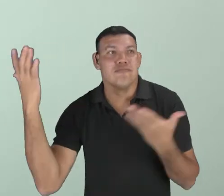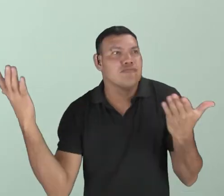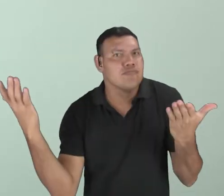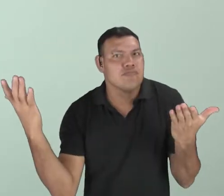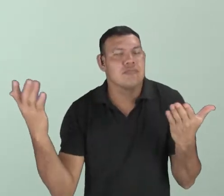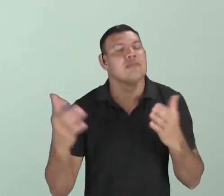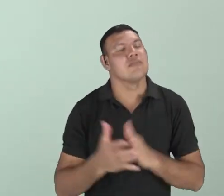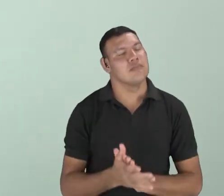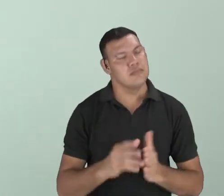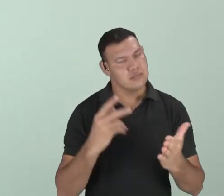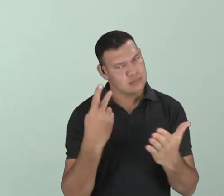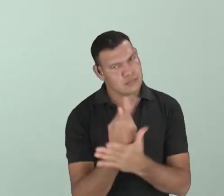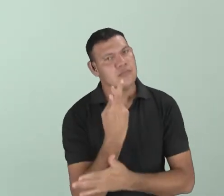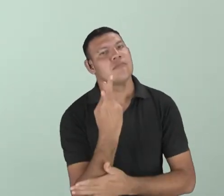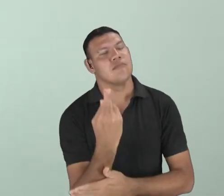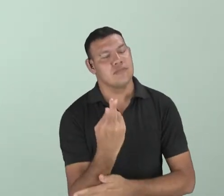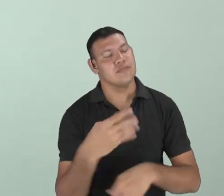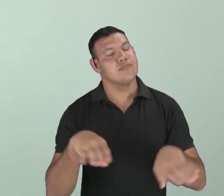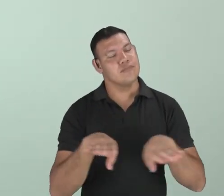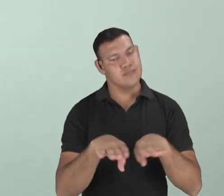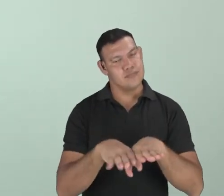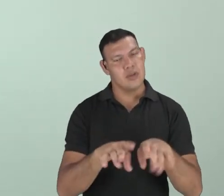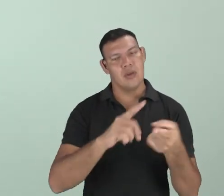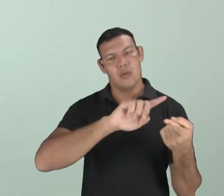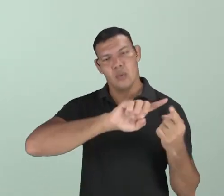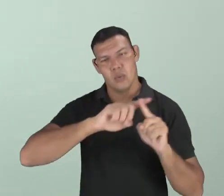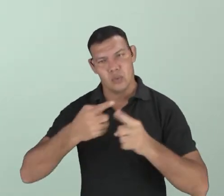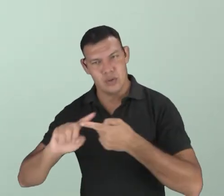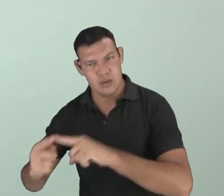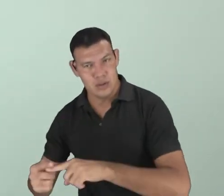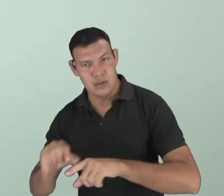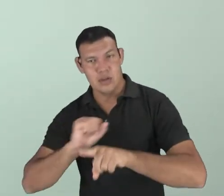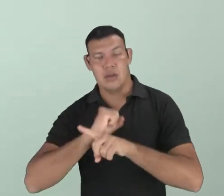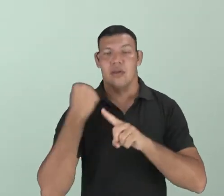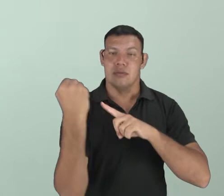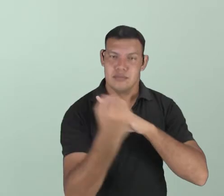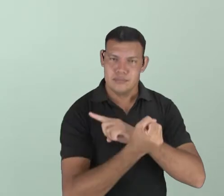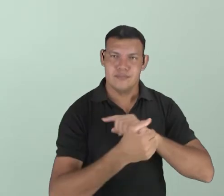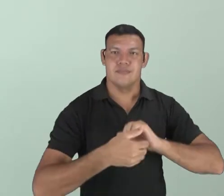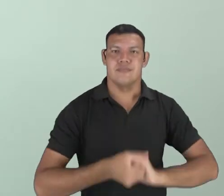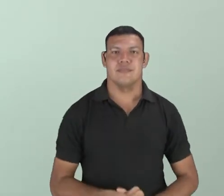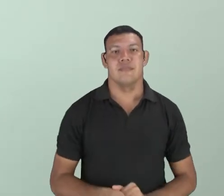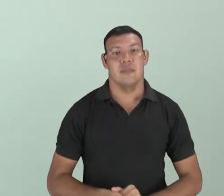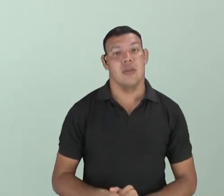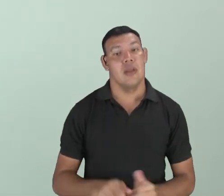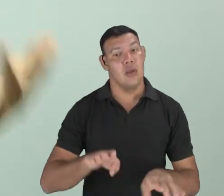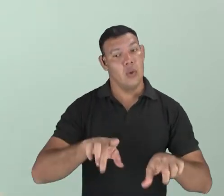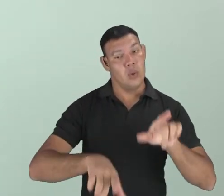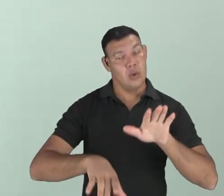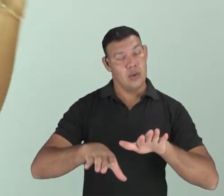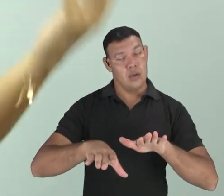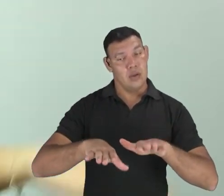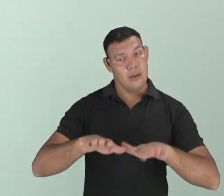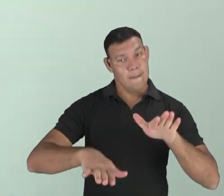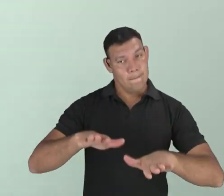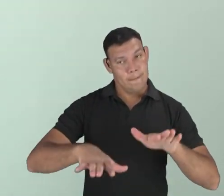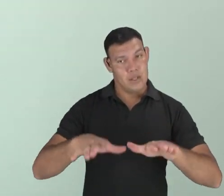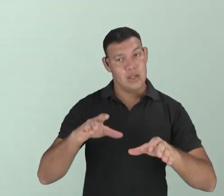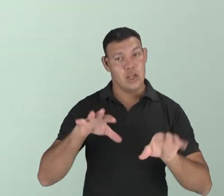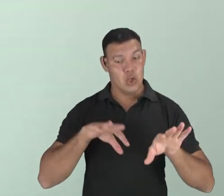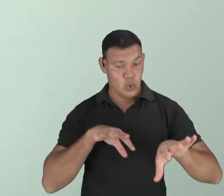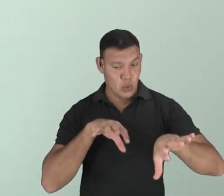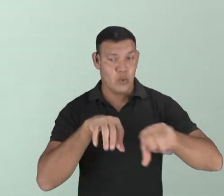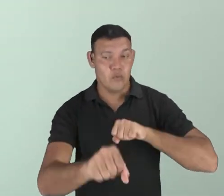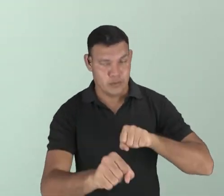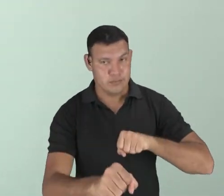Acontece. Isso é uma variação social por causa da escolaridade. Muitas vezes também pode ocorrer a